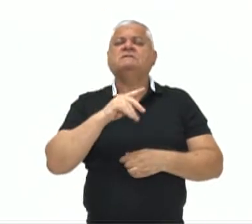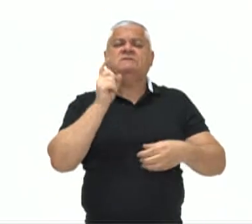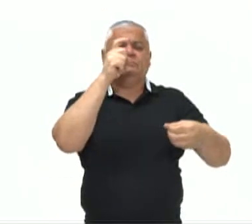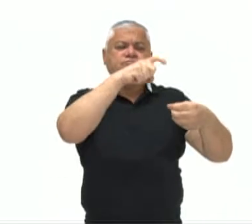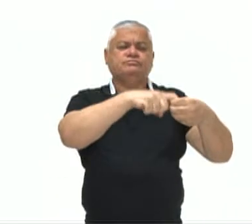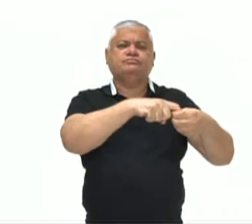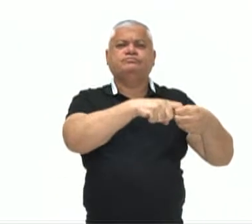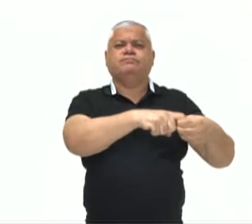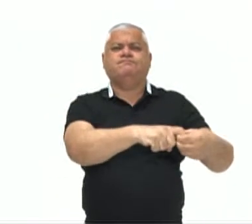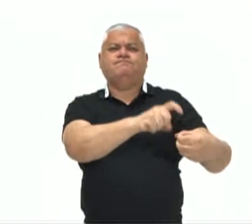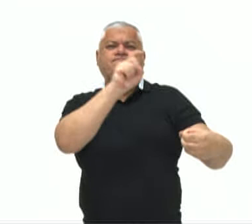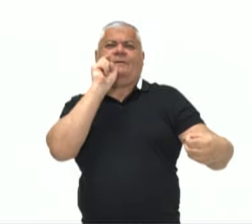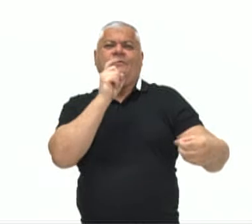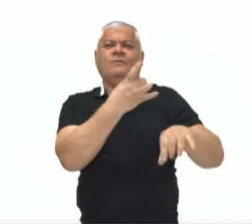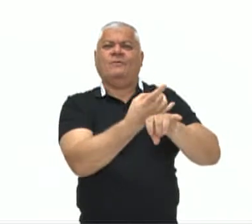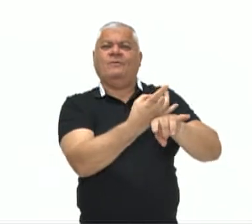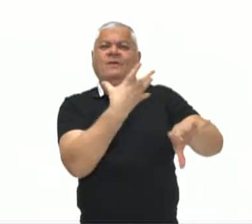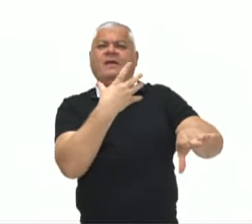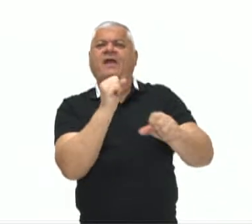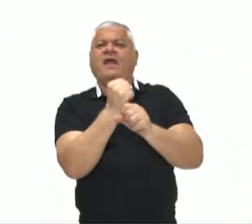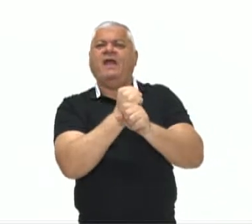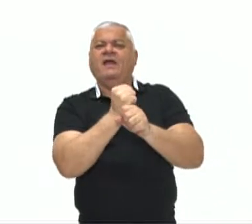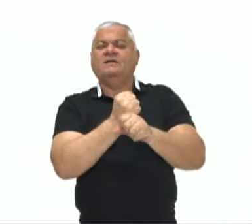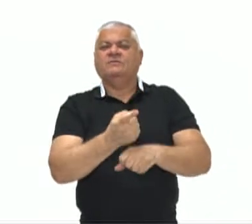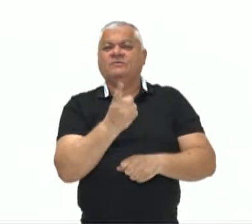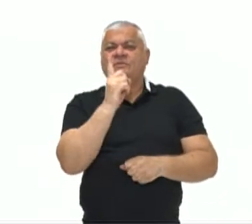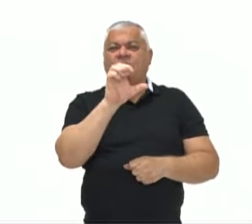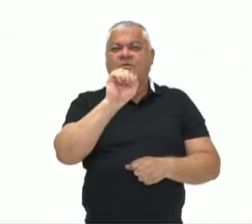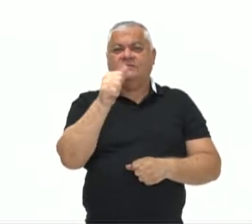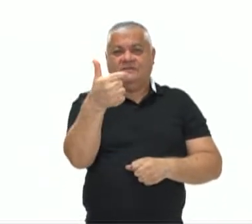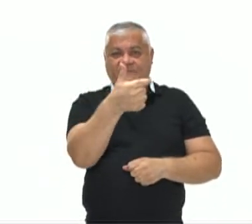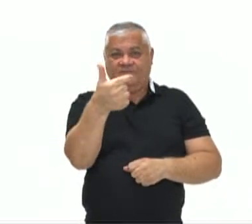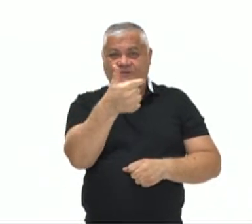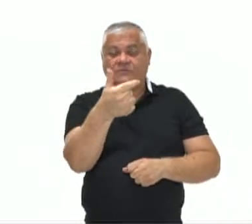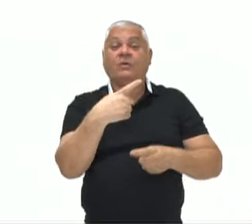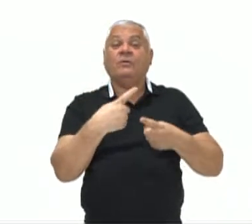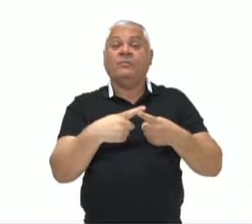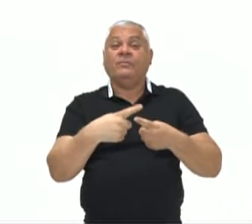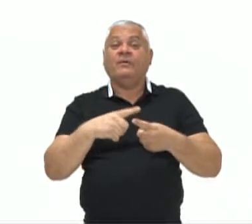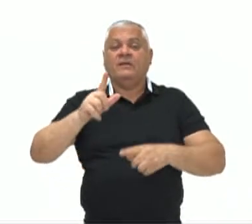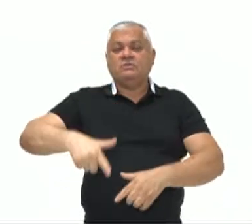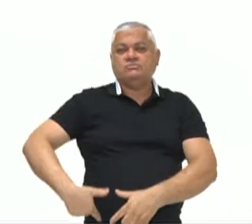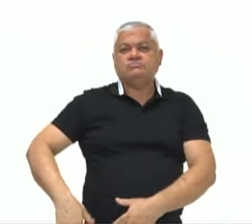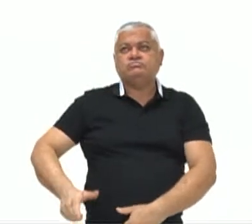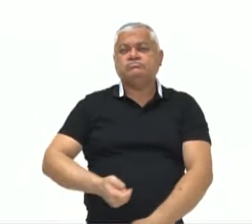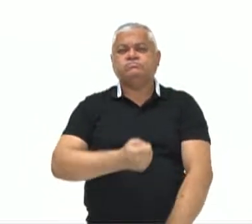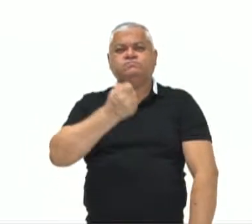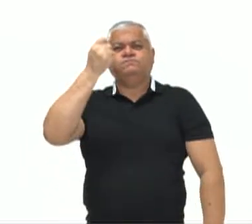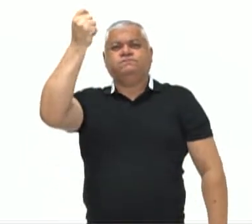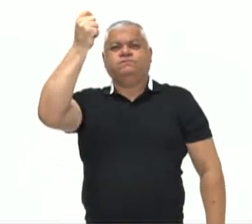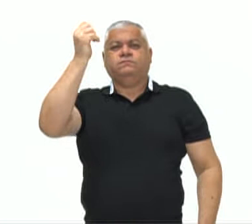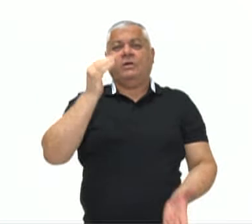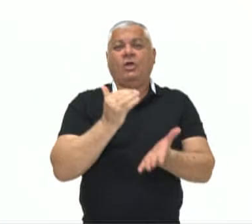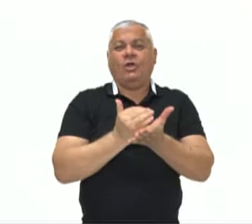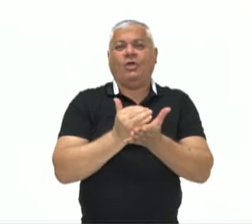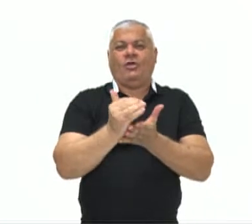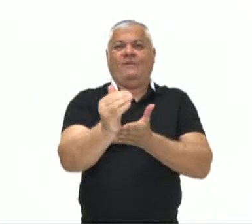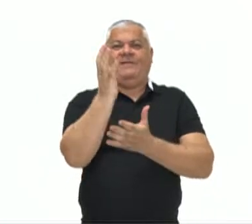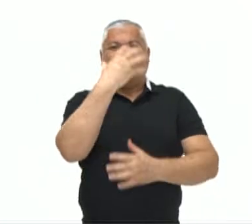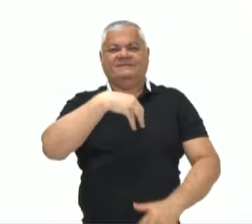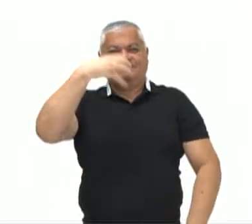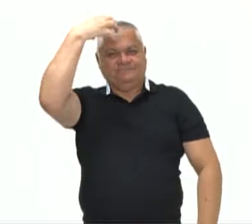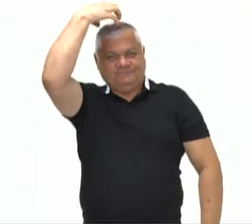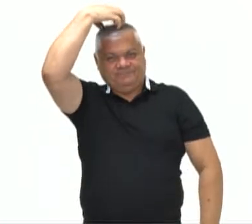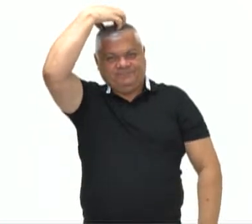colônia com a independência de 1822, aonde se inaugura o período do Império no Brasil, que durou de